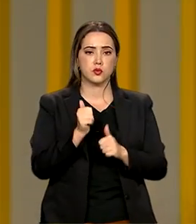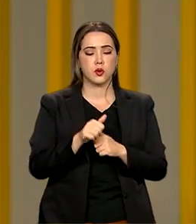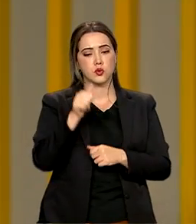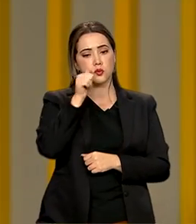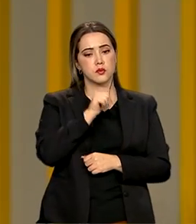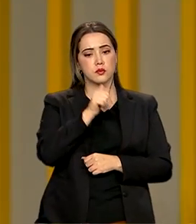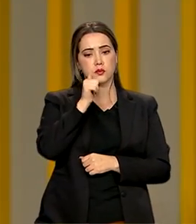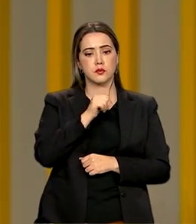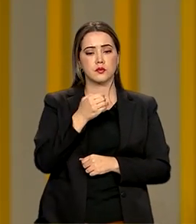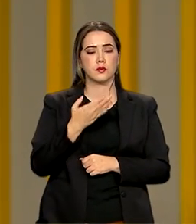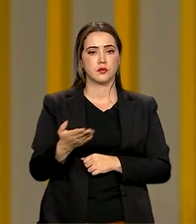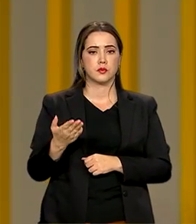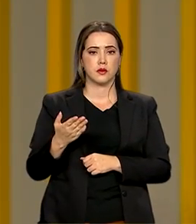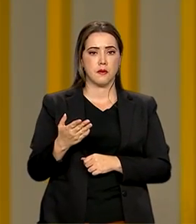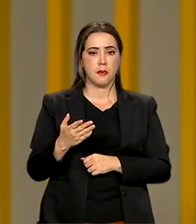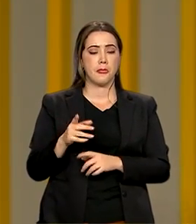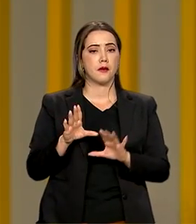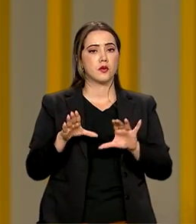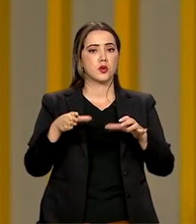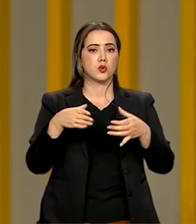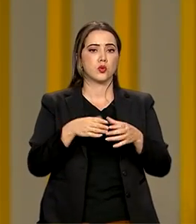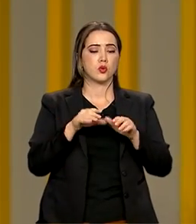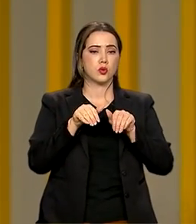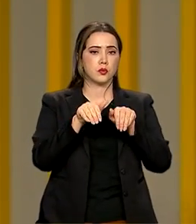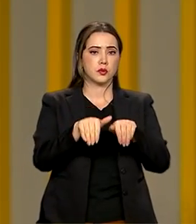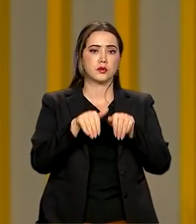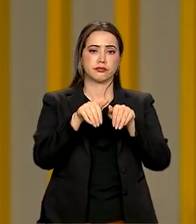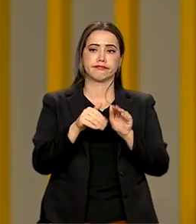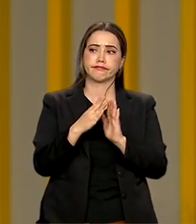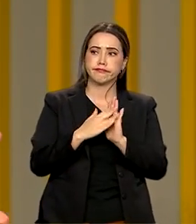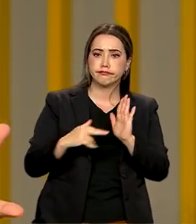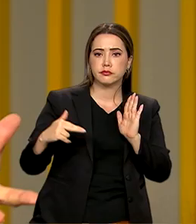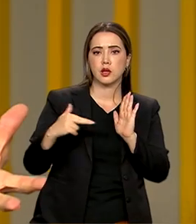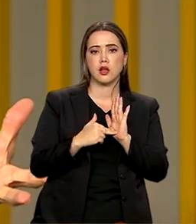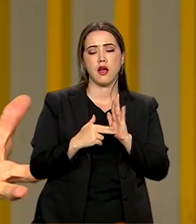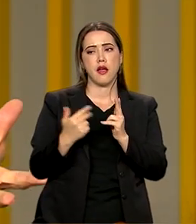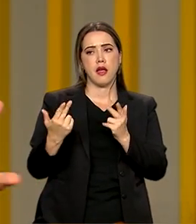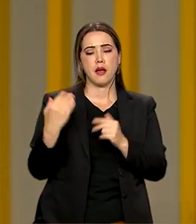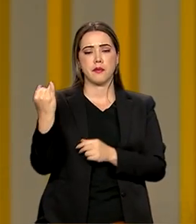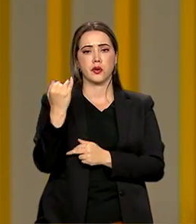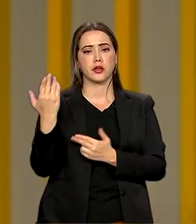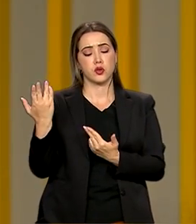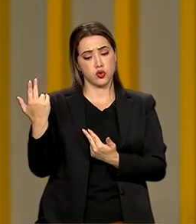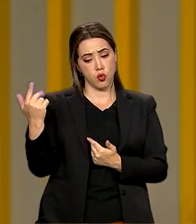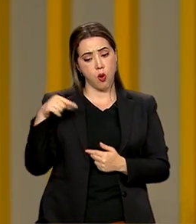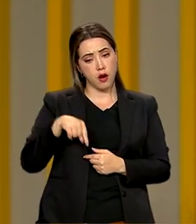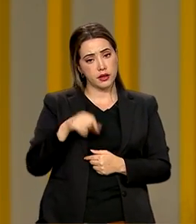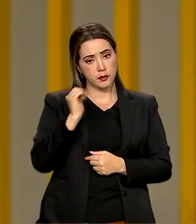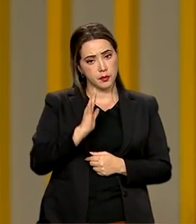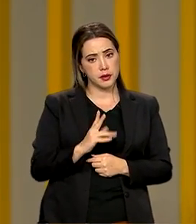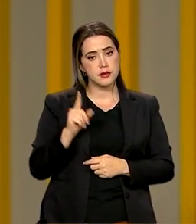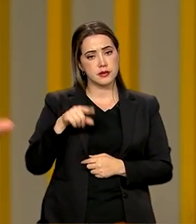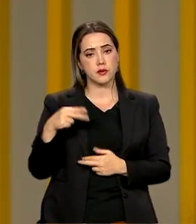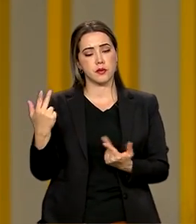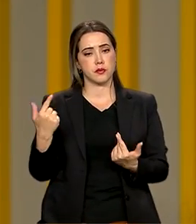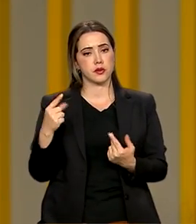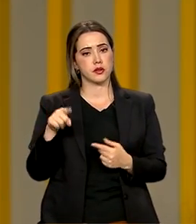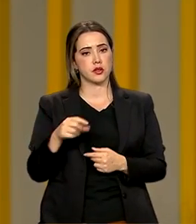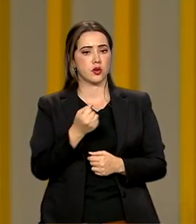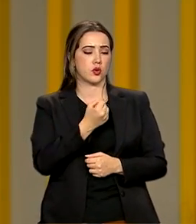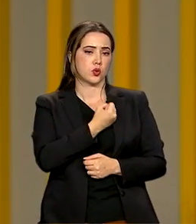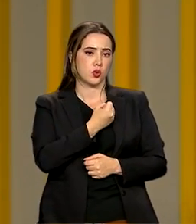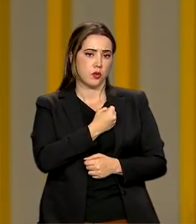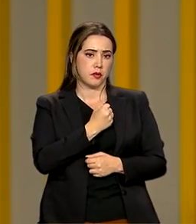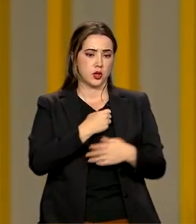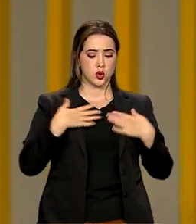na Oceania era tão importante essa questão como é para nós aqui no Brasil. E aí, o número de camisetas